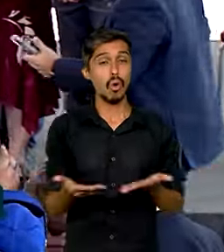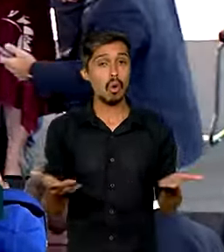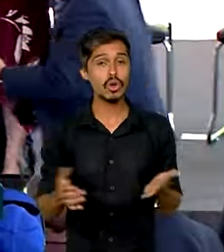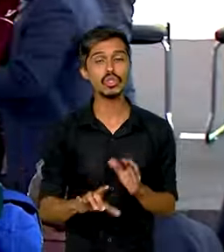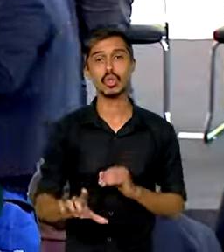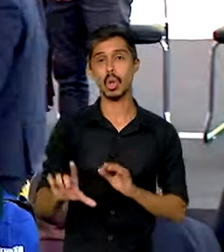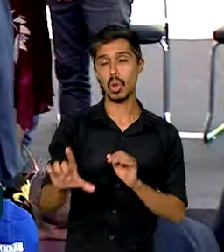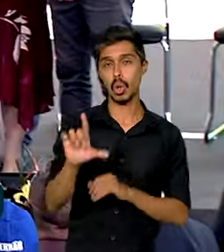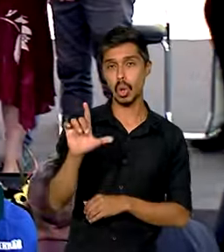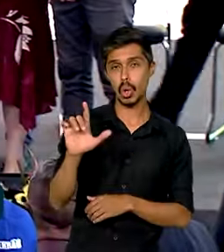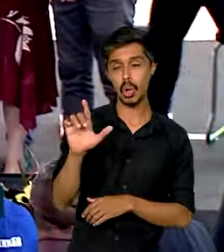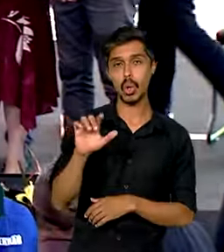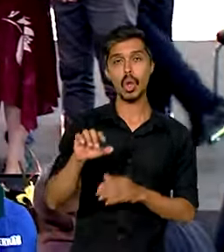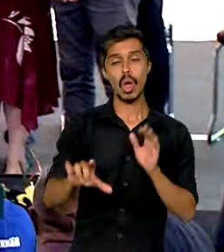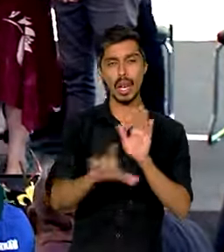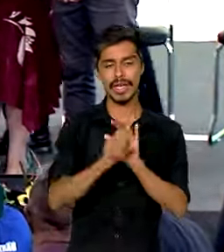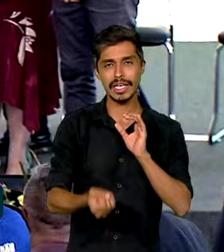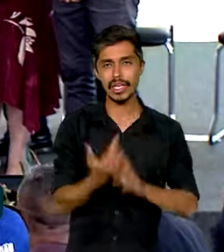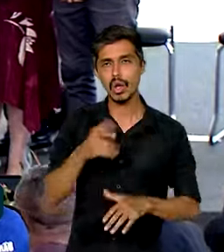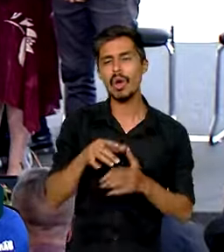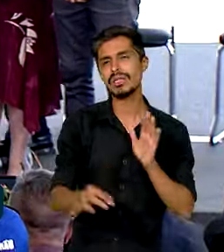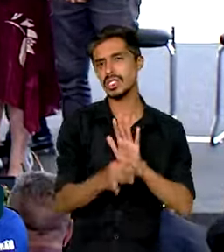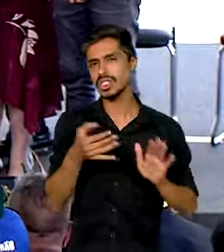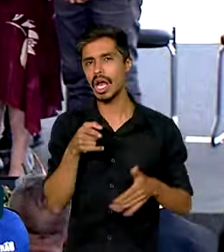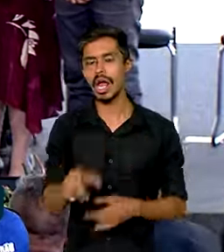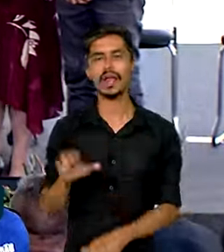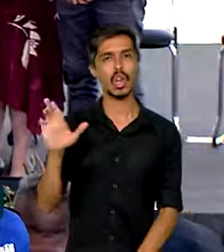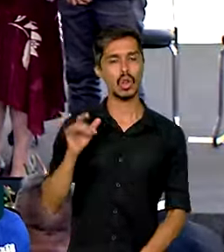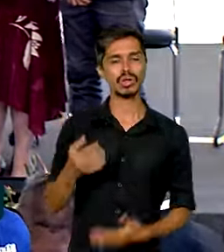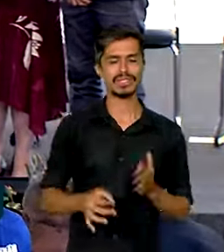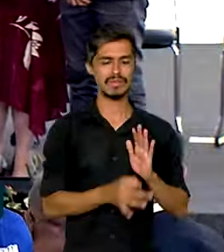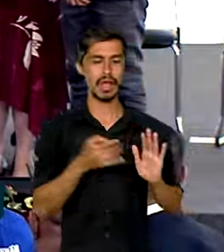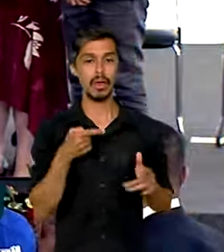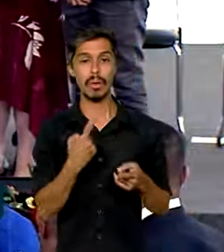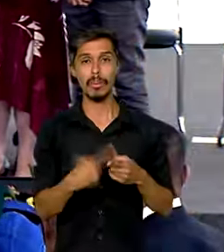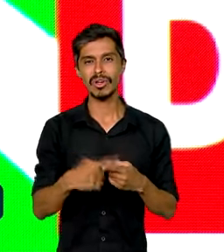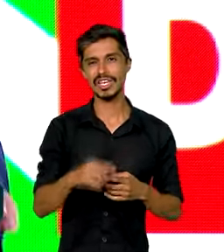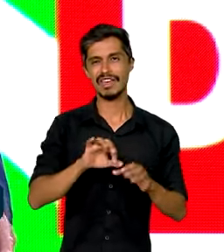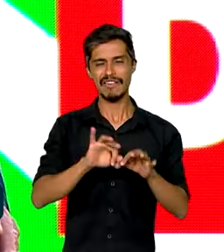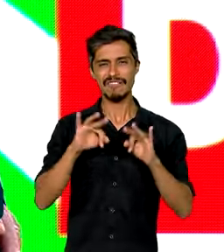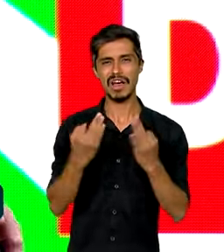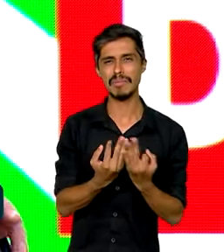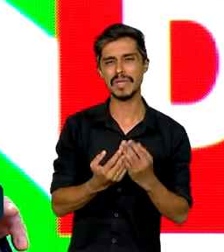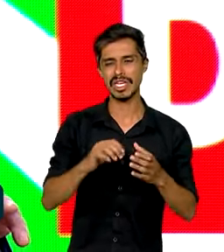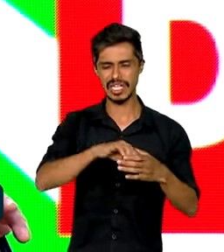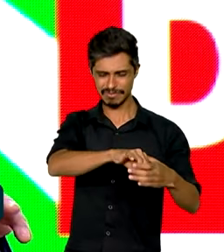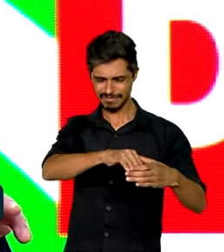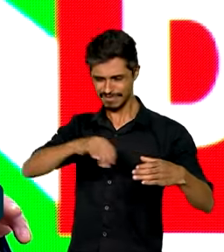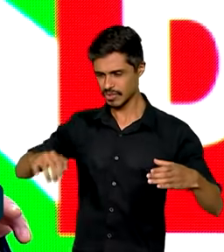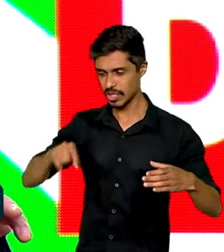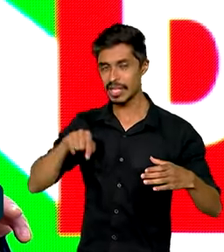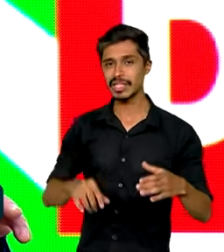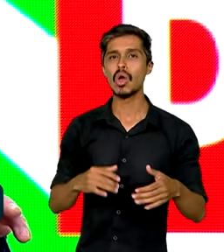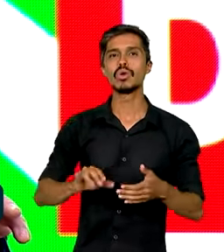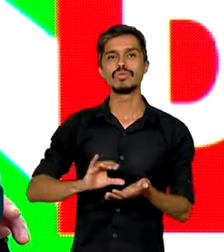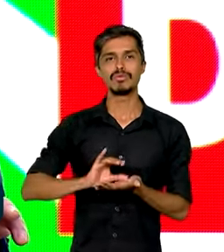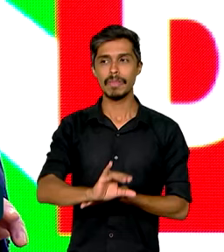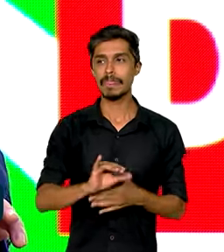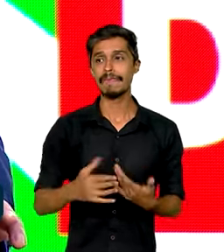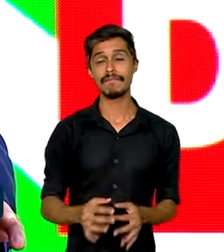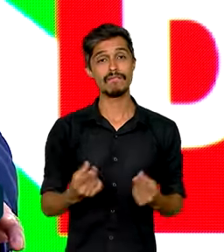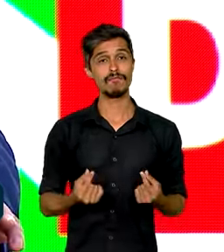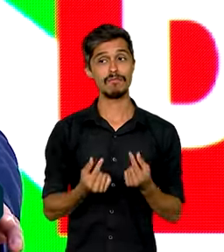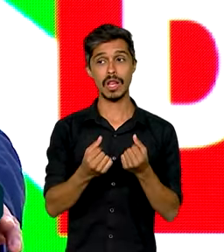lei que cria uma pensão aos filhos de pessoas isoladas em colônias de ranceníase. Segundo a medida, o valor não